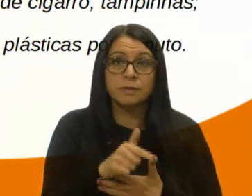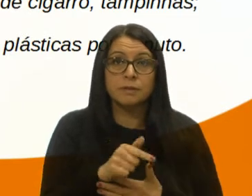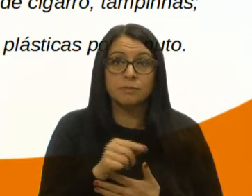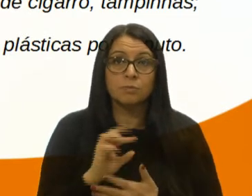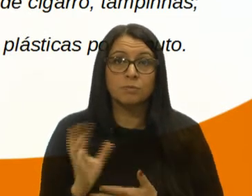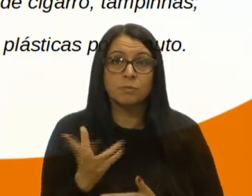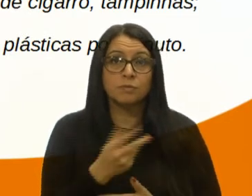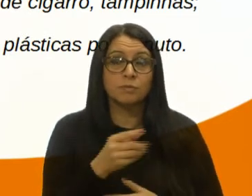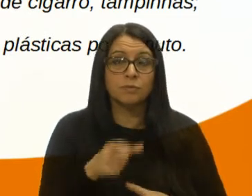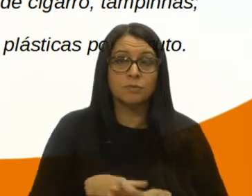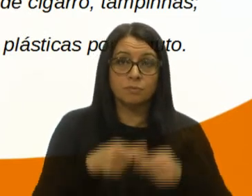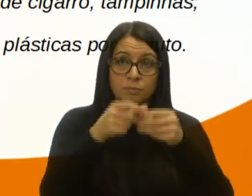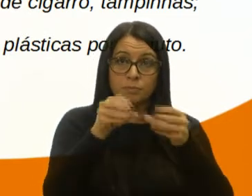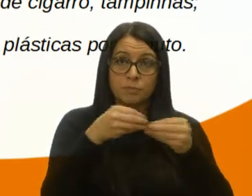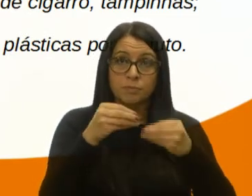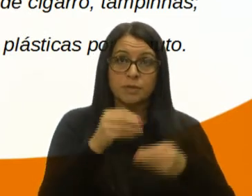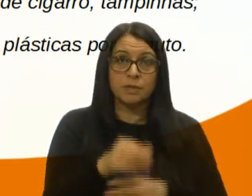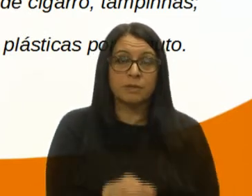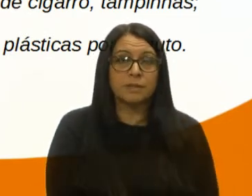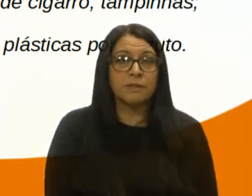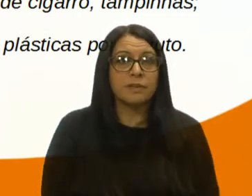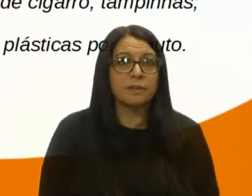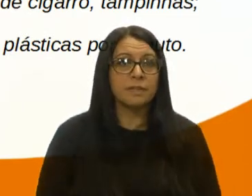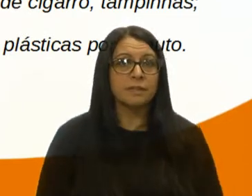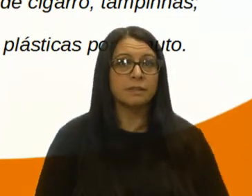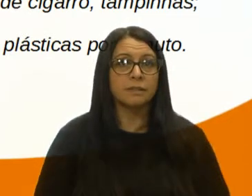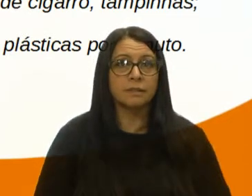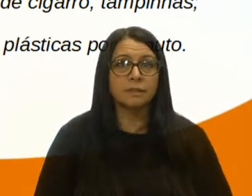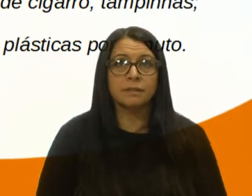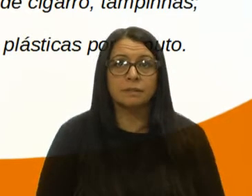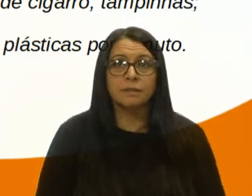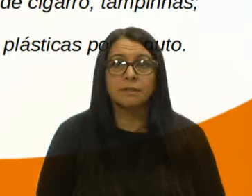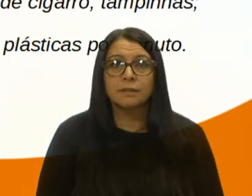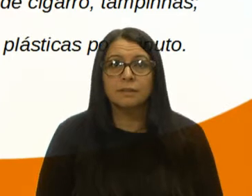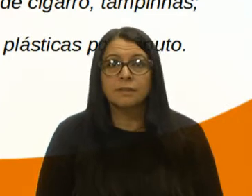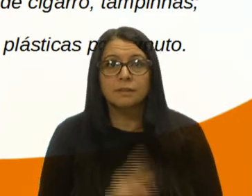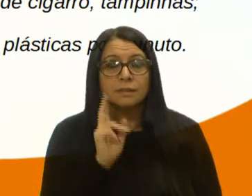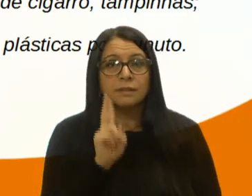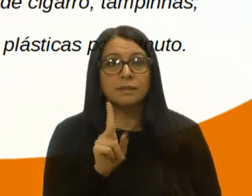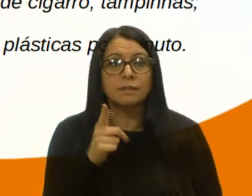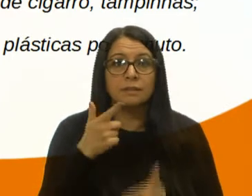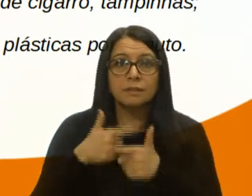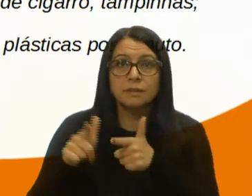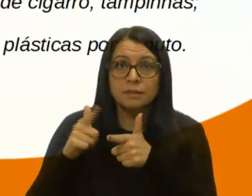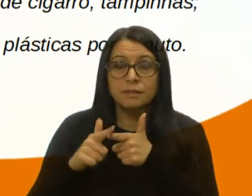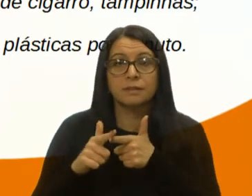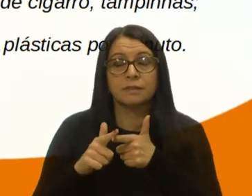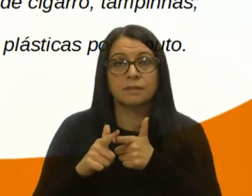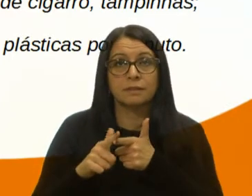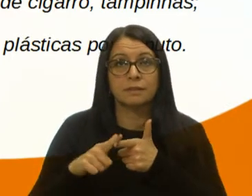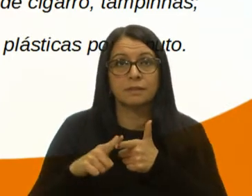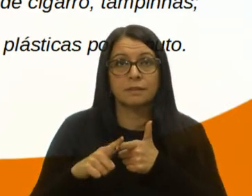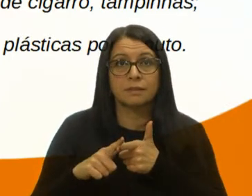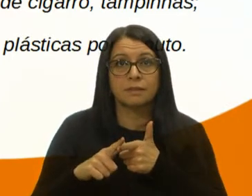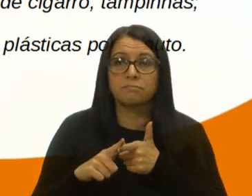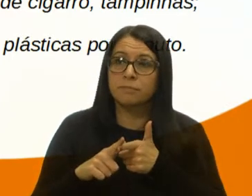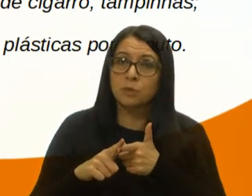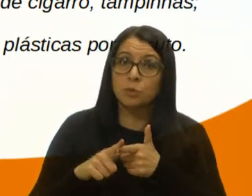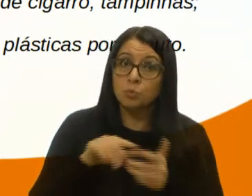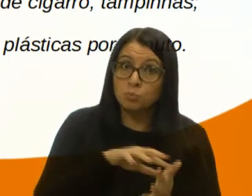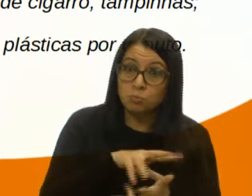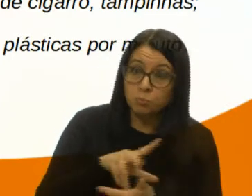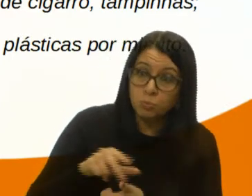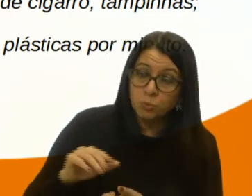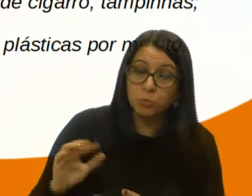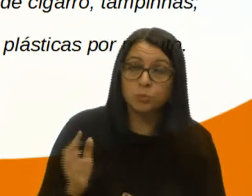milhão de garrafas plásticas por minuto. Então, esse é um problema que vem em um âmbito mundial,